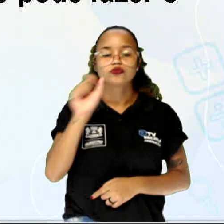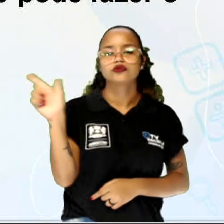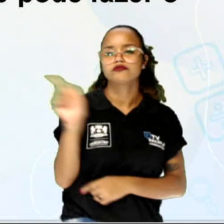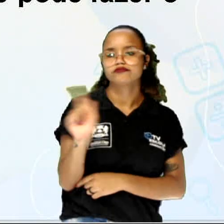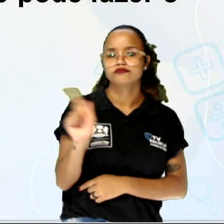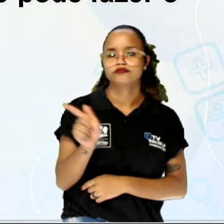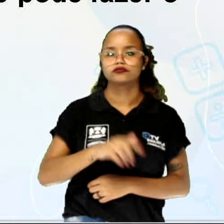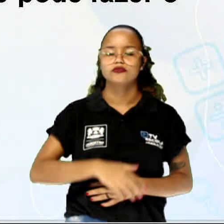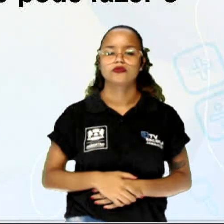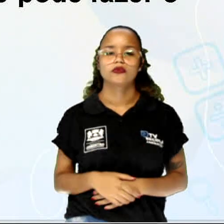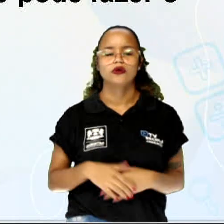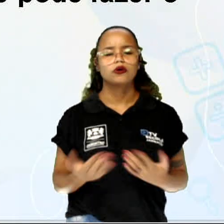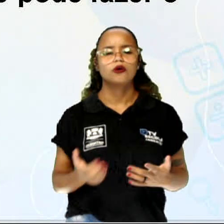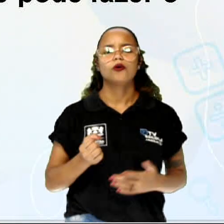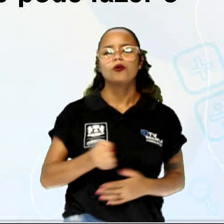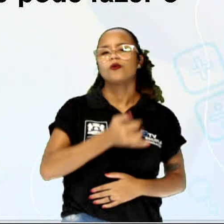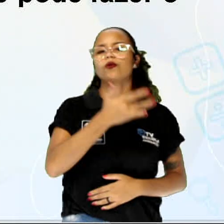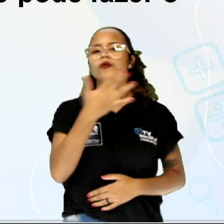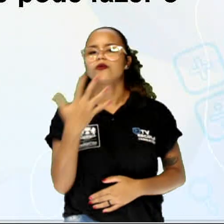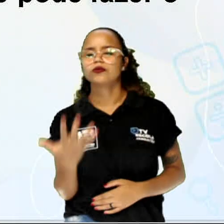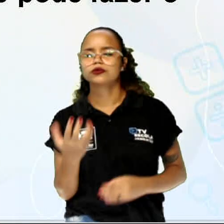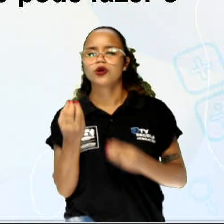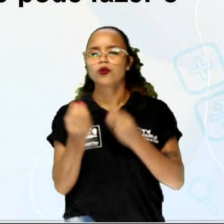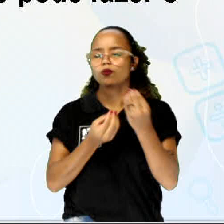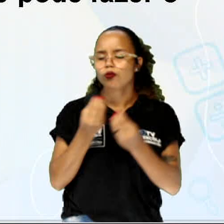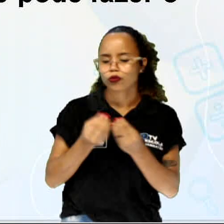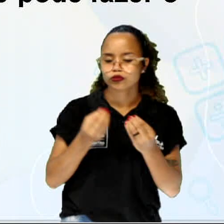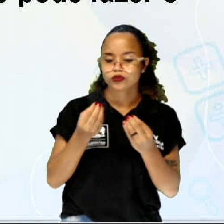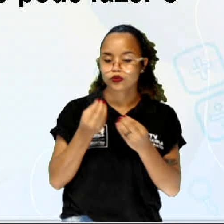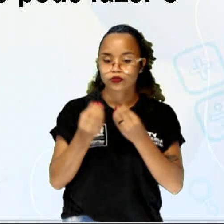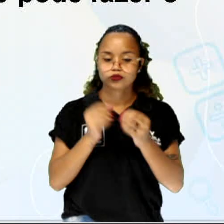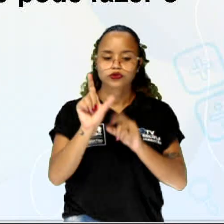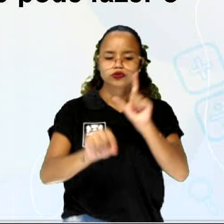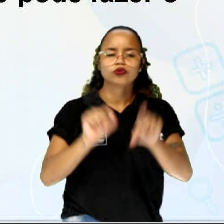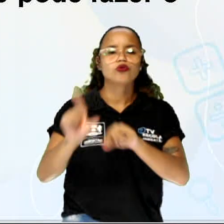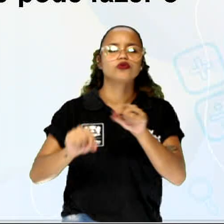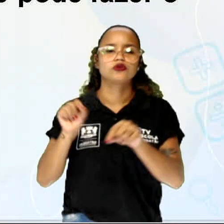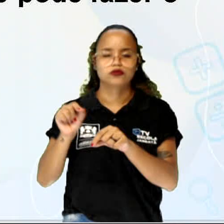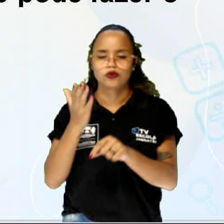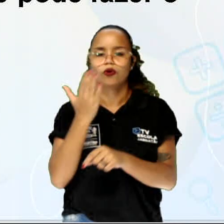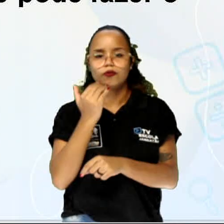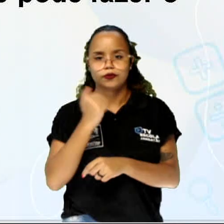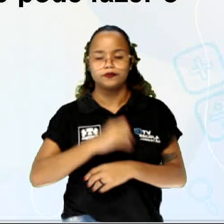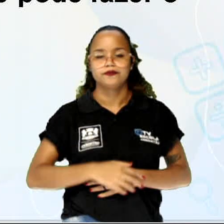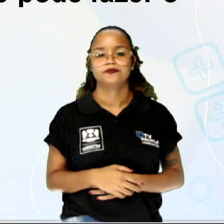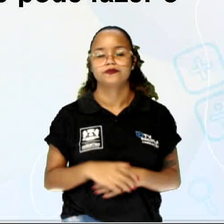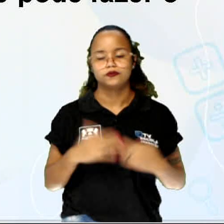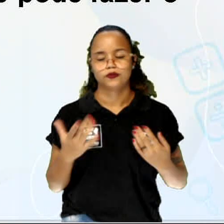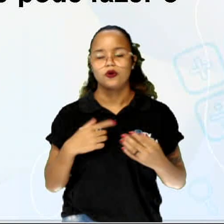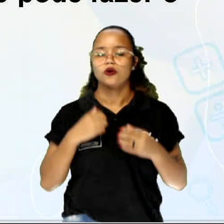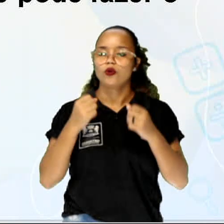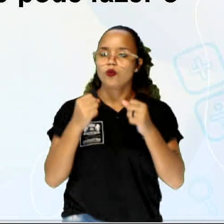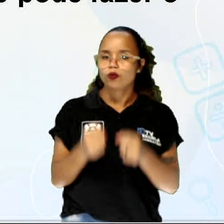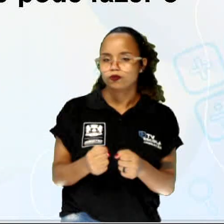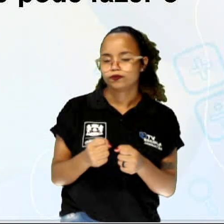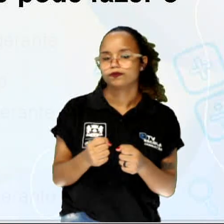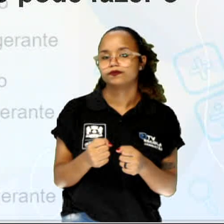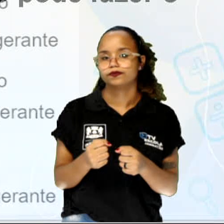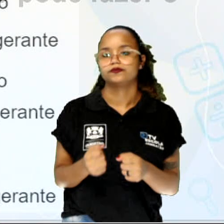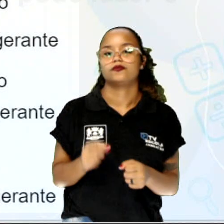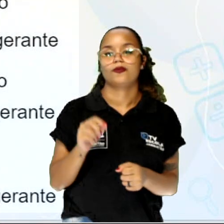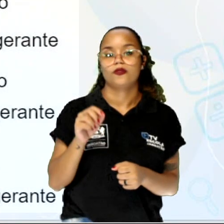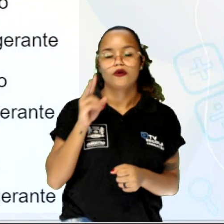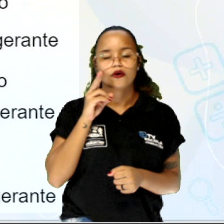quantas maneiras distintas um cliente pode fazer o pedido? Uma das maneiras da gente conseguir encontrar o resultado dessa